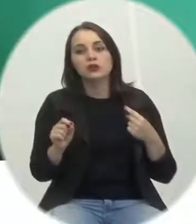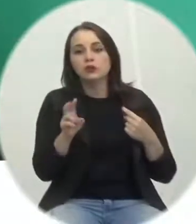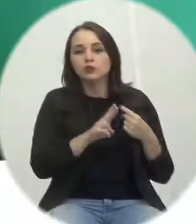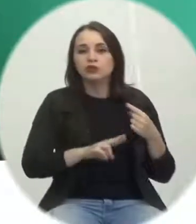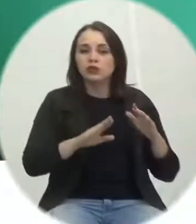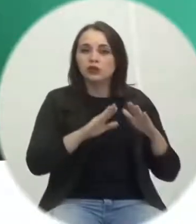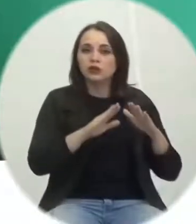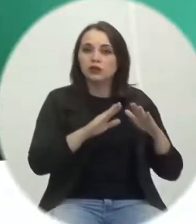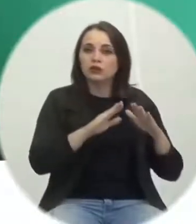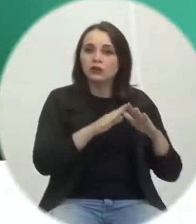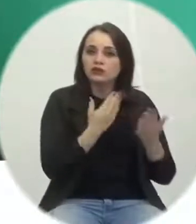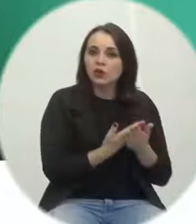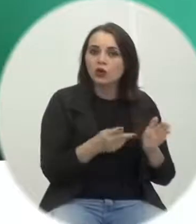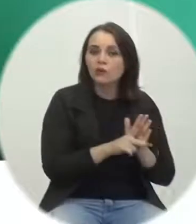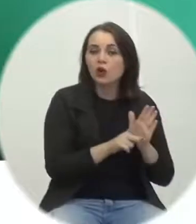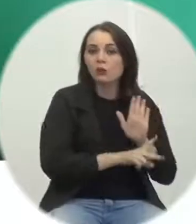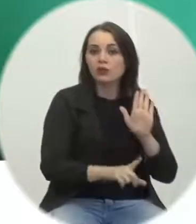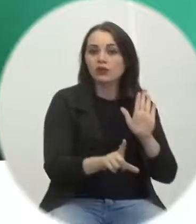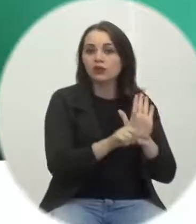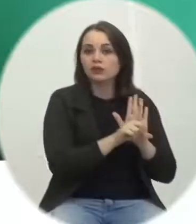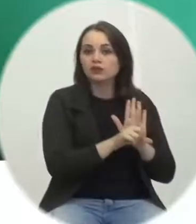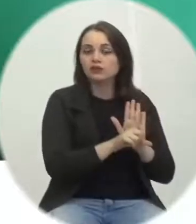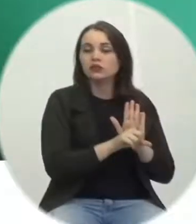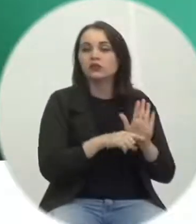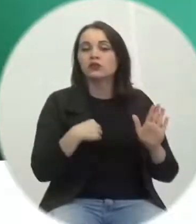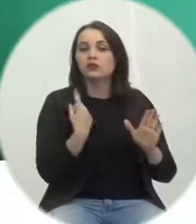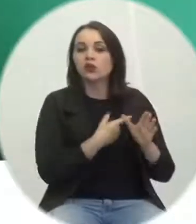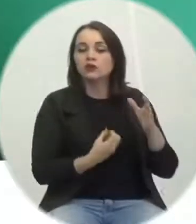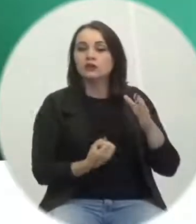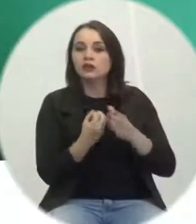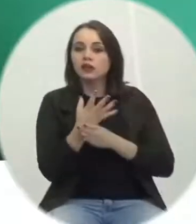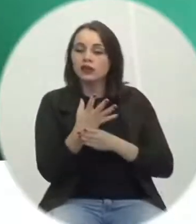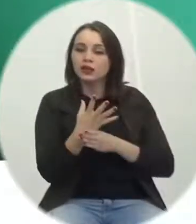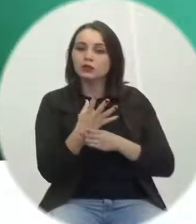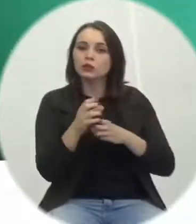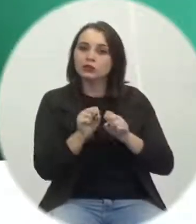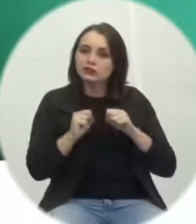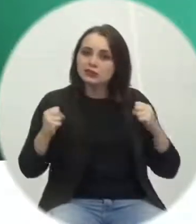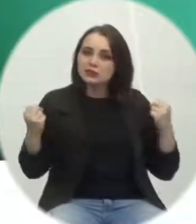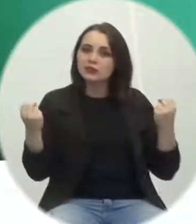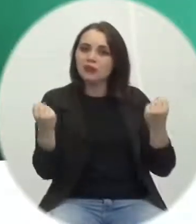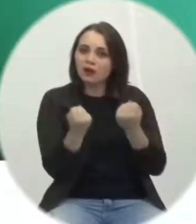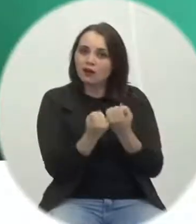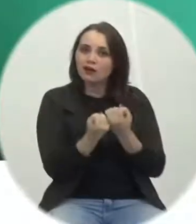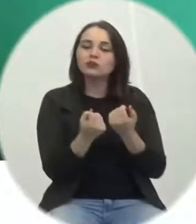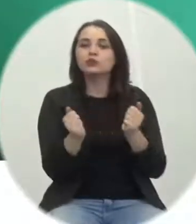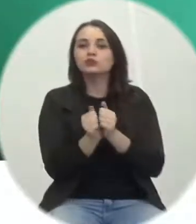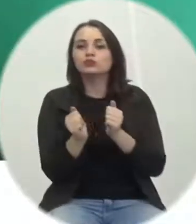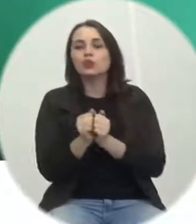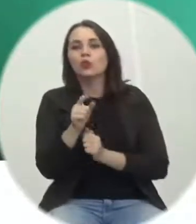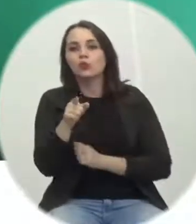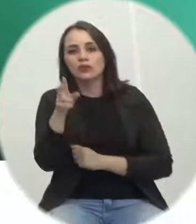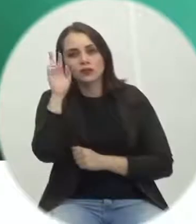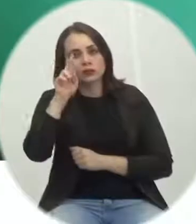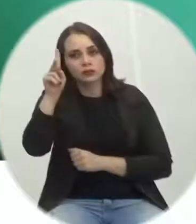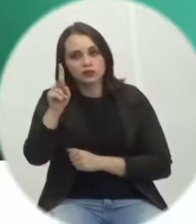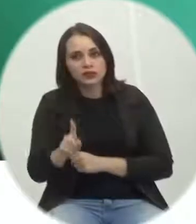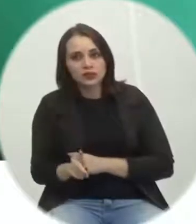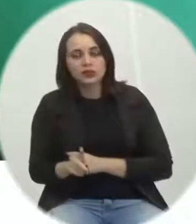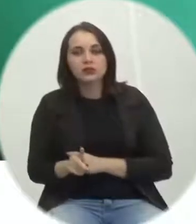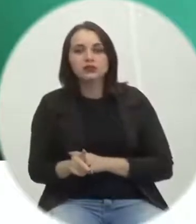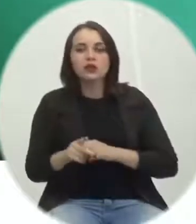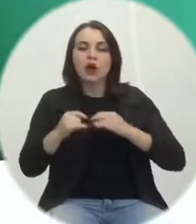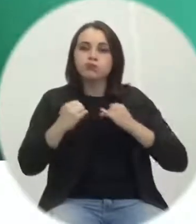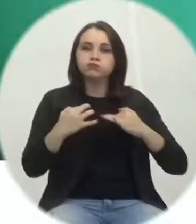qual sou presidente, criamos o seminário com autorização, senhor presidente, vereador Arleu da Silveira, um seminário